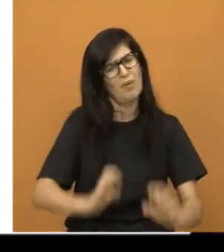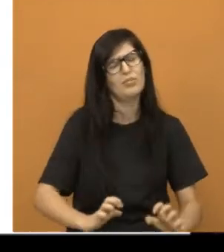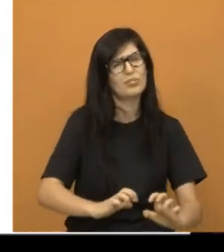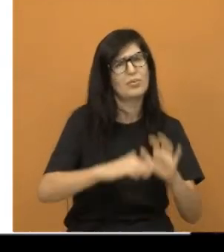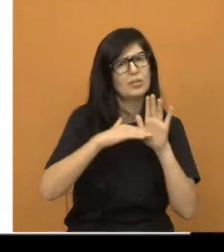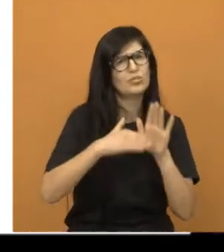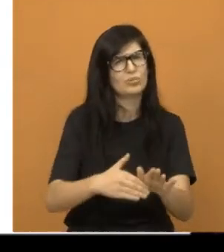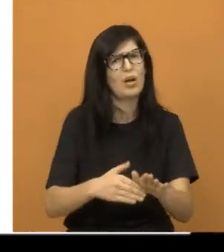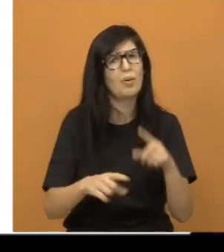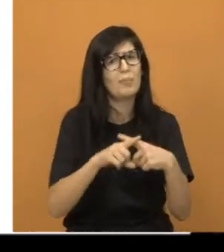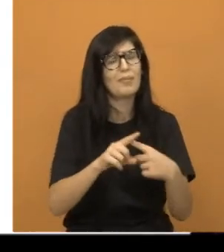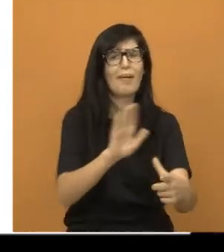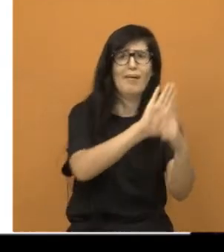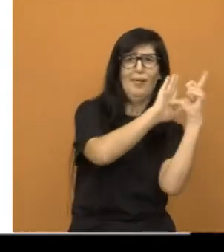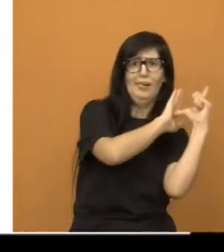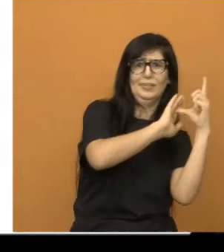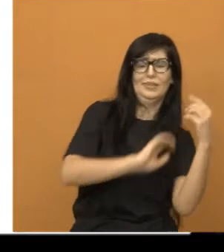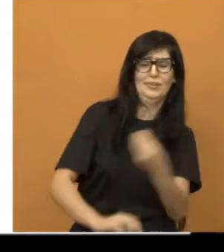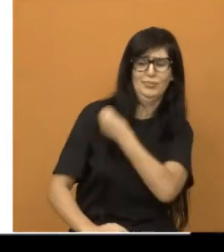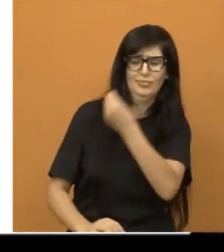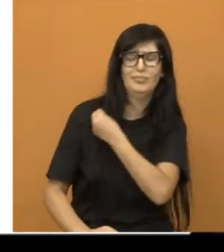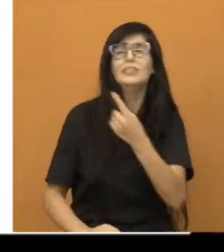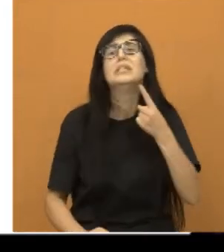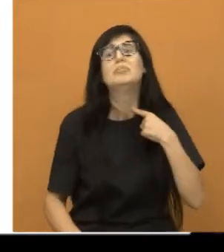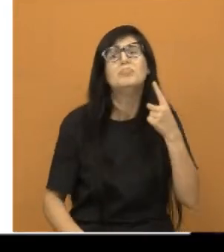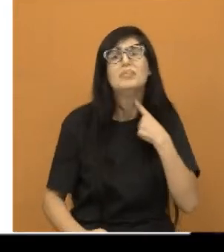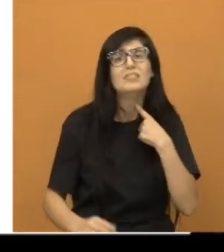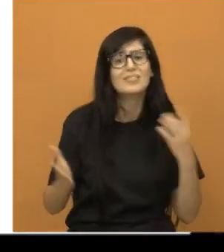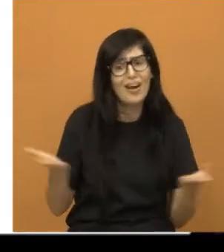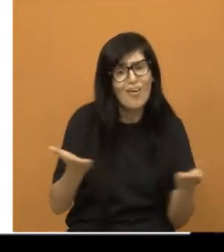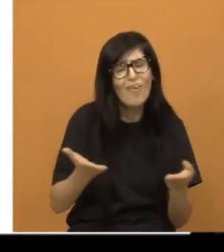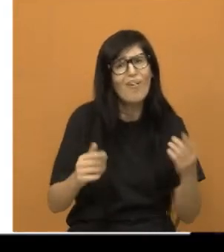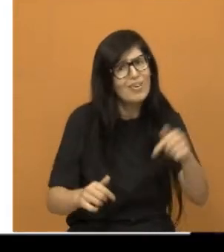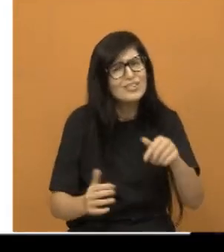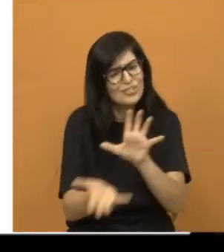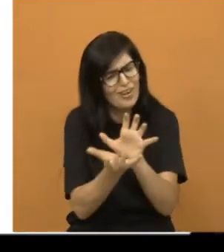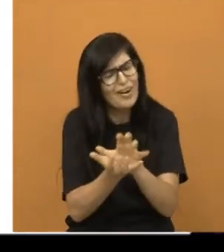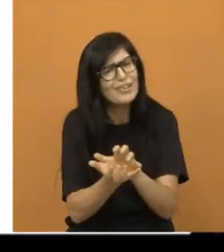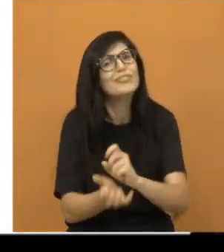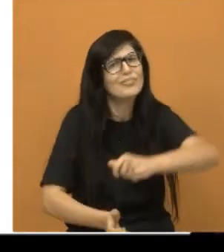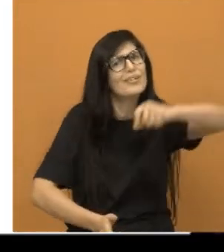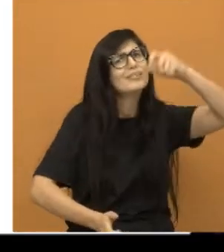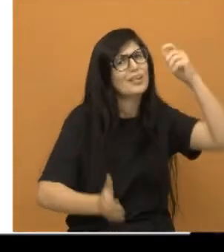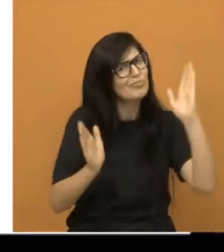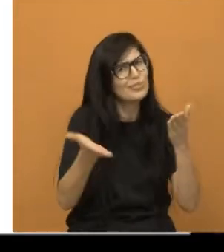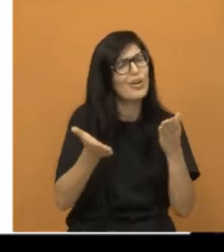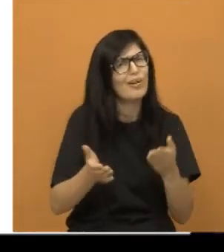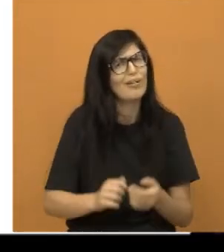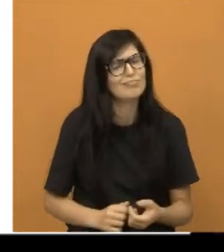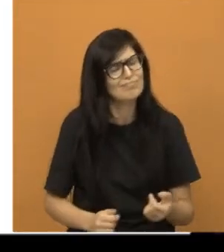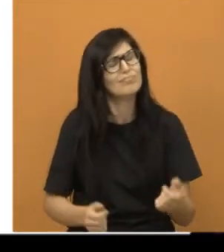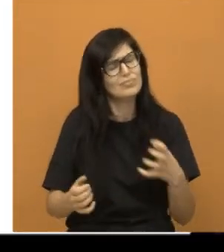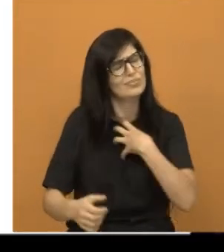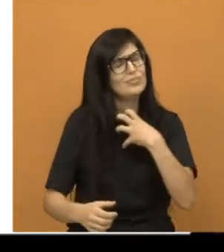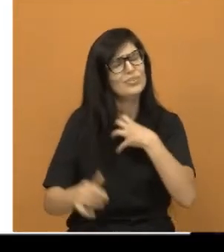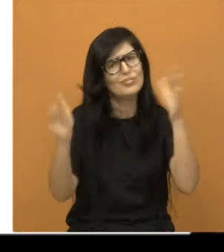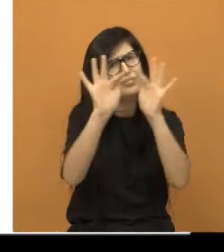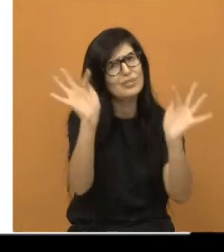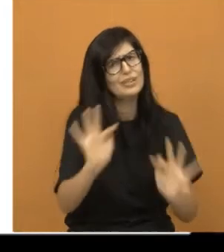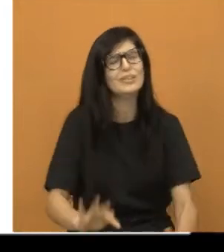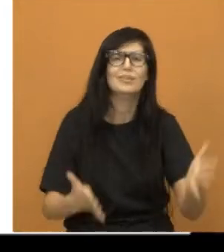me acolheu, nessa cidade que eu gosto muito de viver. Então, aqui, a gratidão e